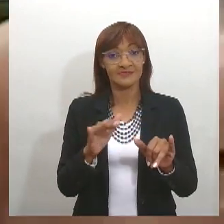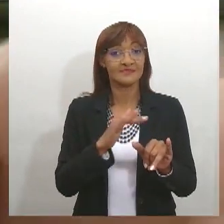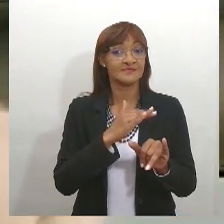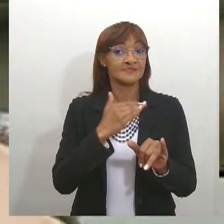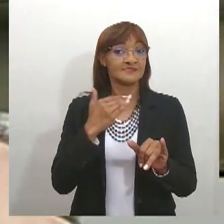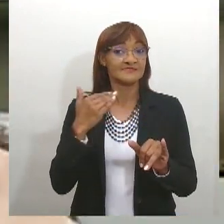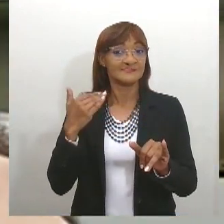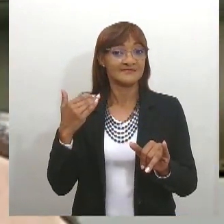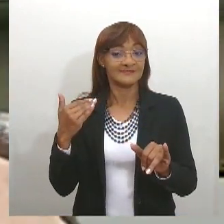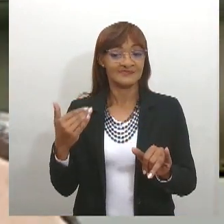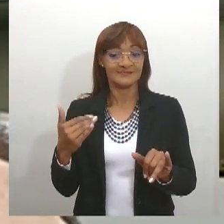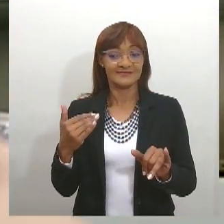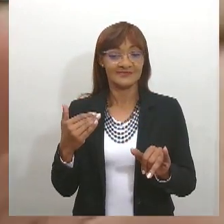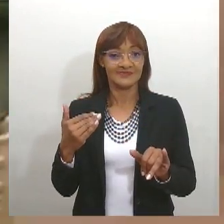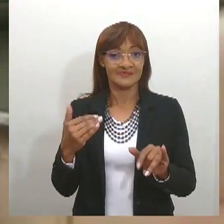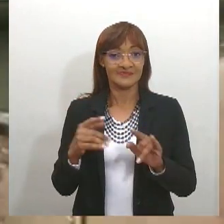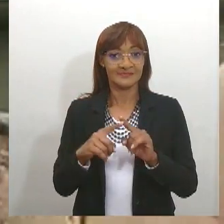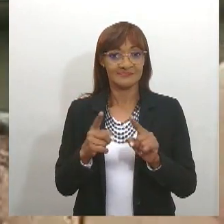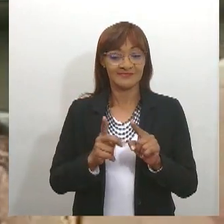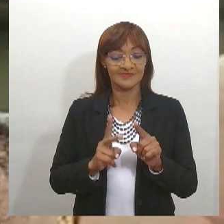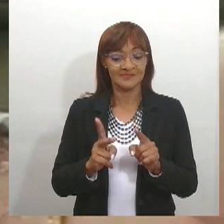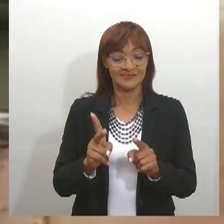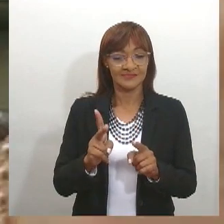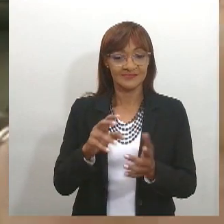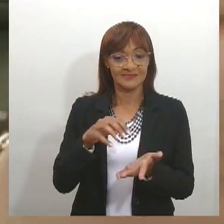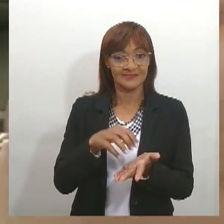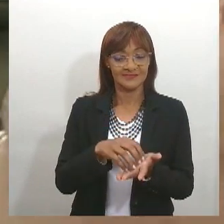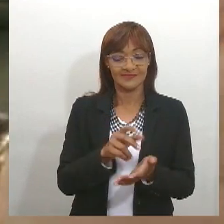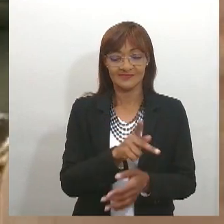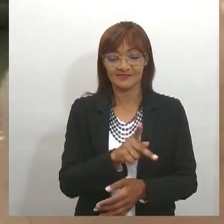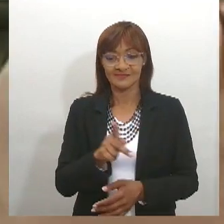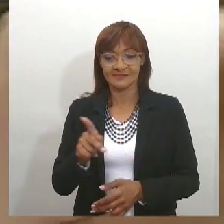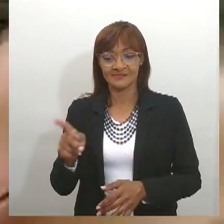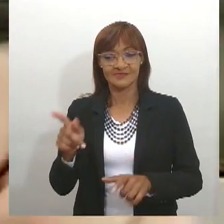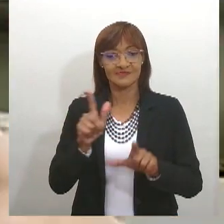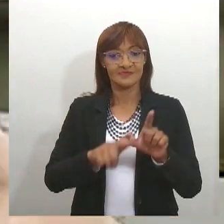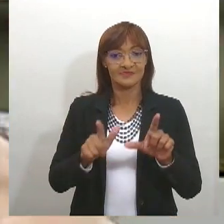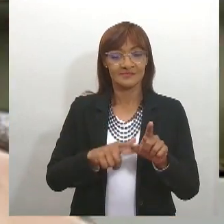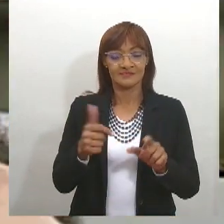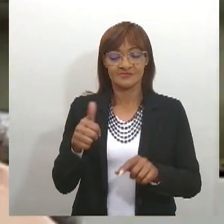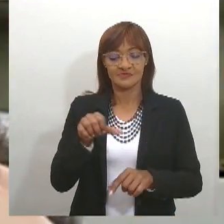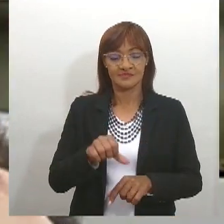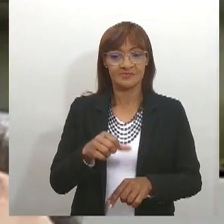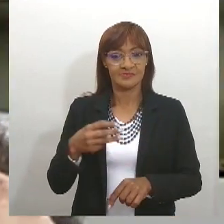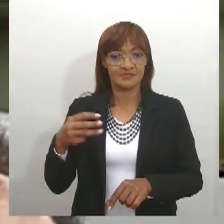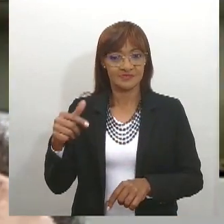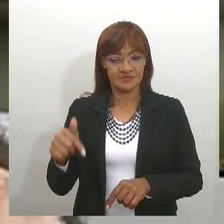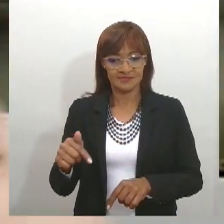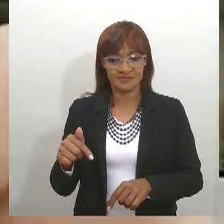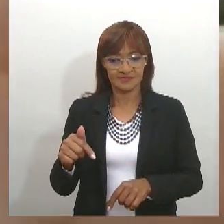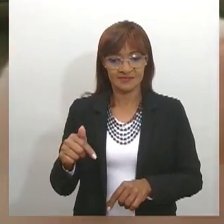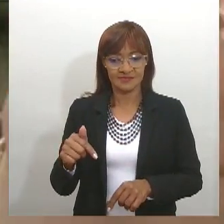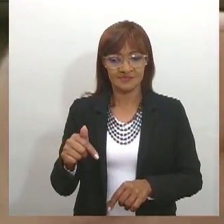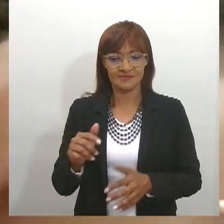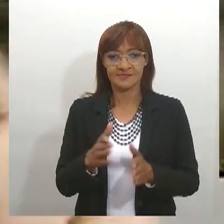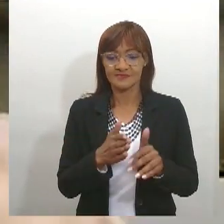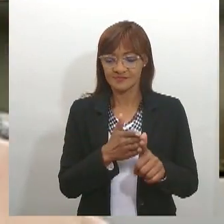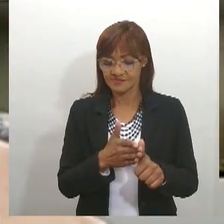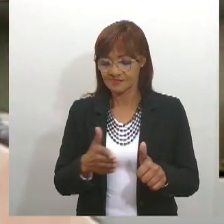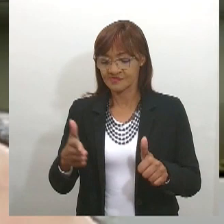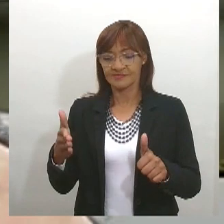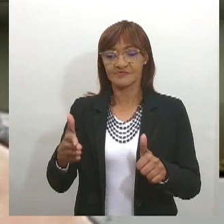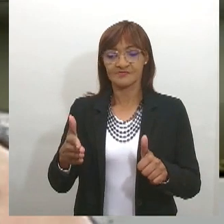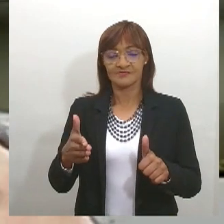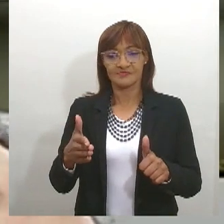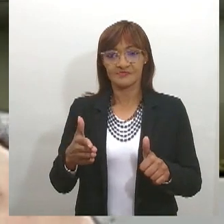Letras no ano de 1937. Eleito em 1924, permanece no mandato até a sua morte, naturalmente, e nesse ínterim